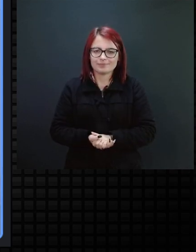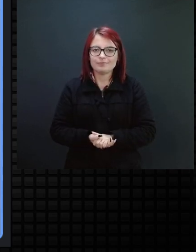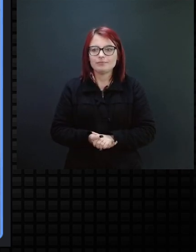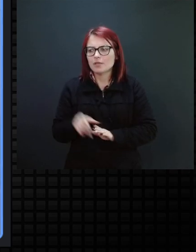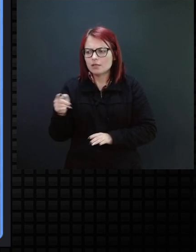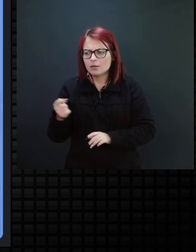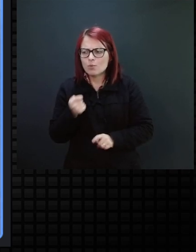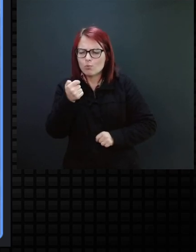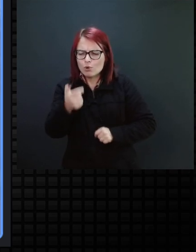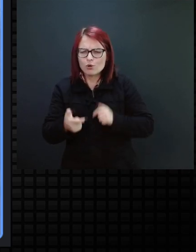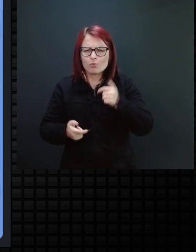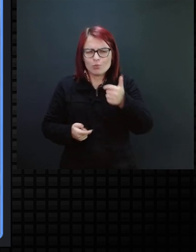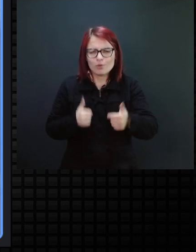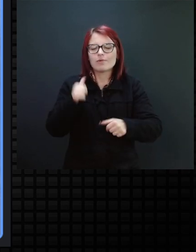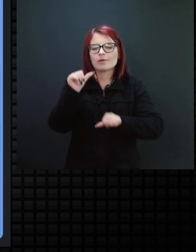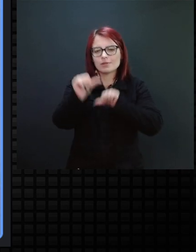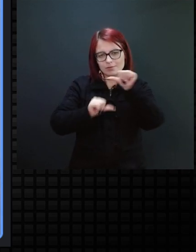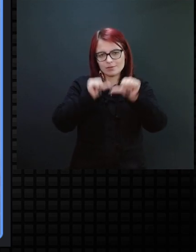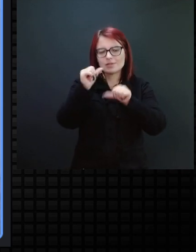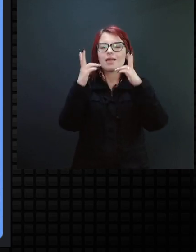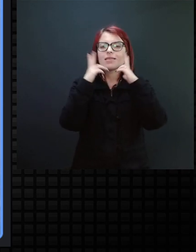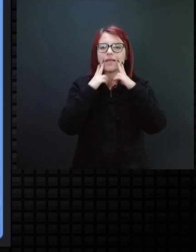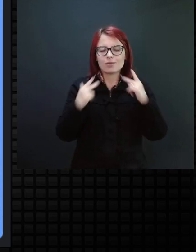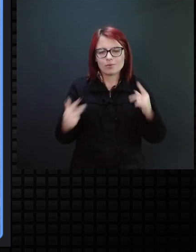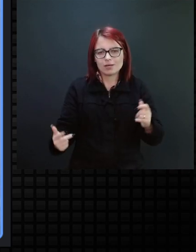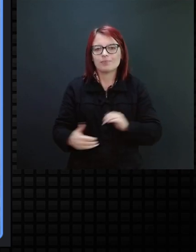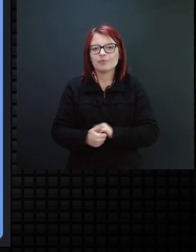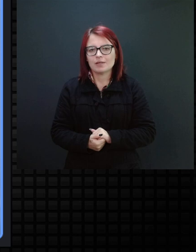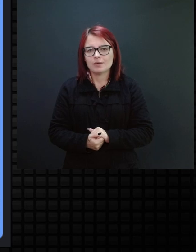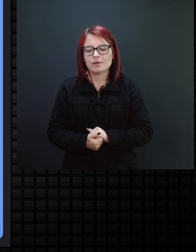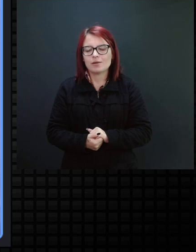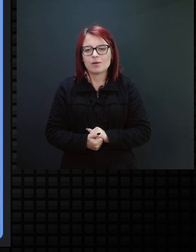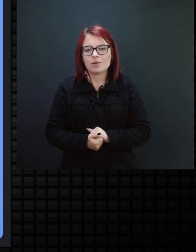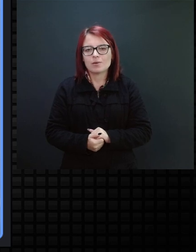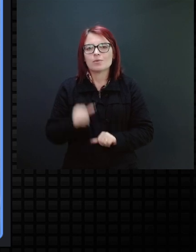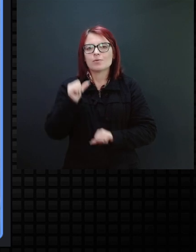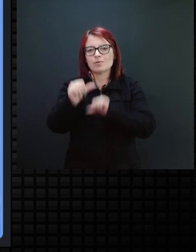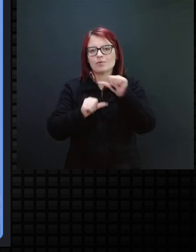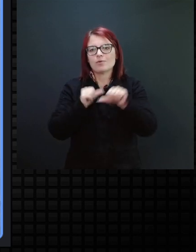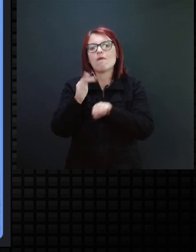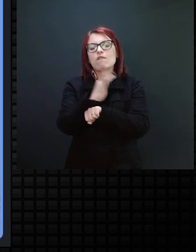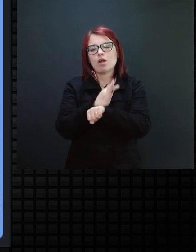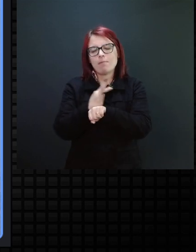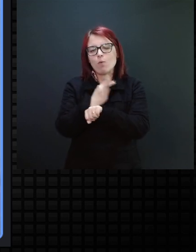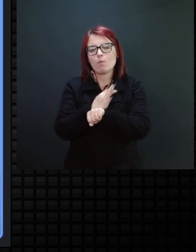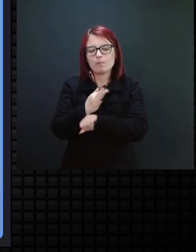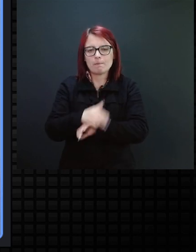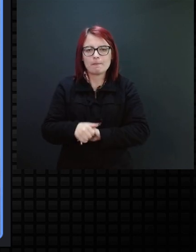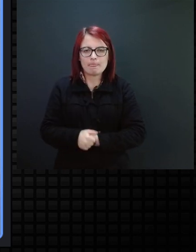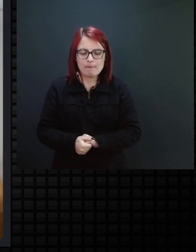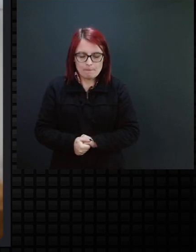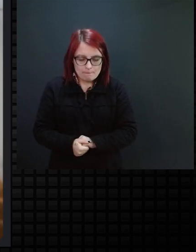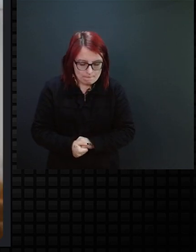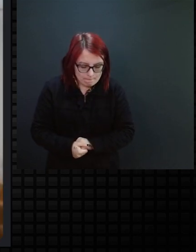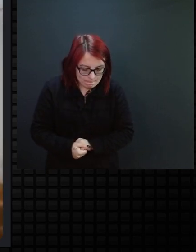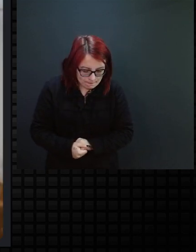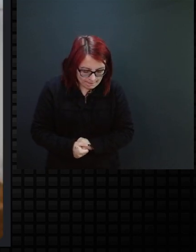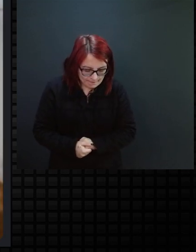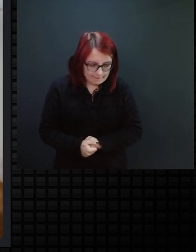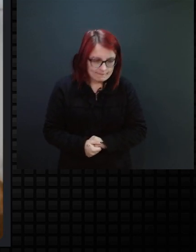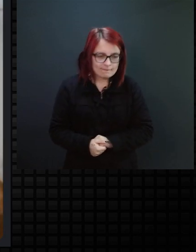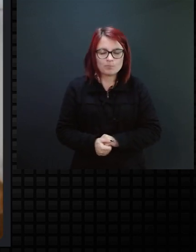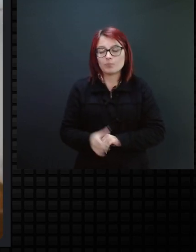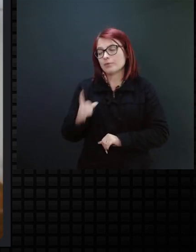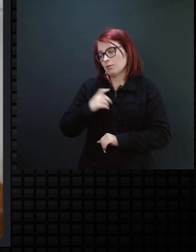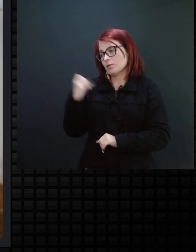trocando esse gesto natural pelo gesto formal. Eu tenho algumas